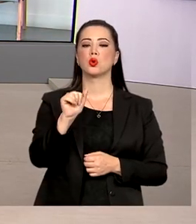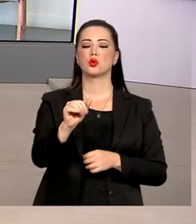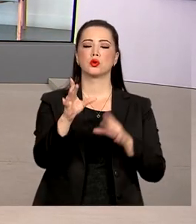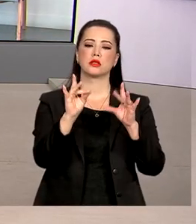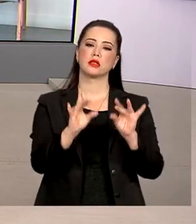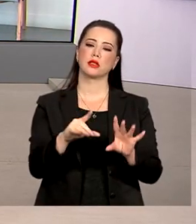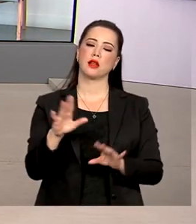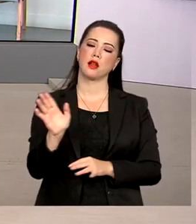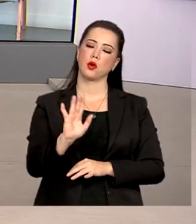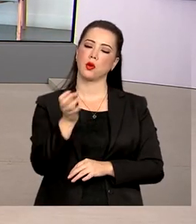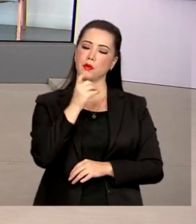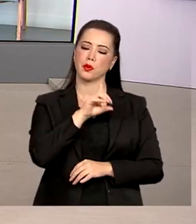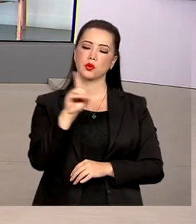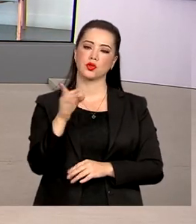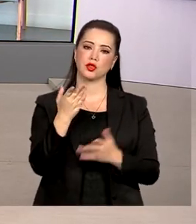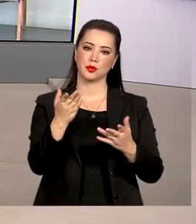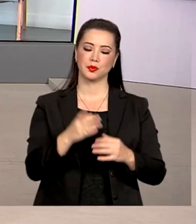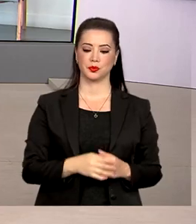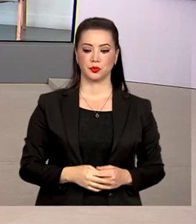pra gente. Júlia, bom dia.